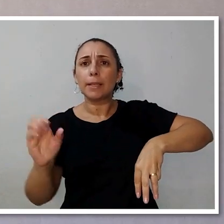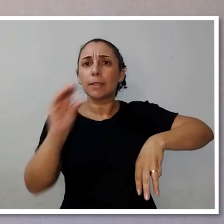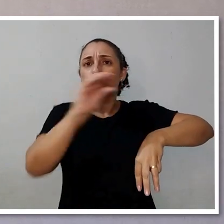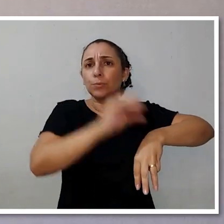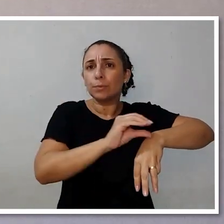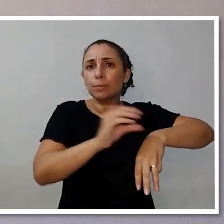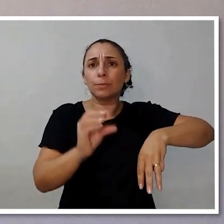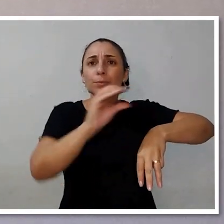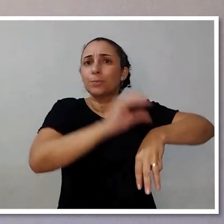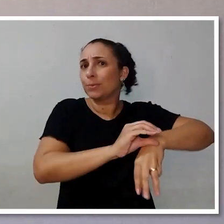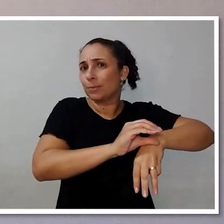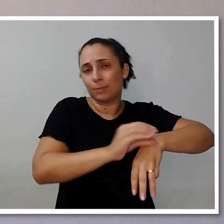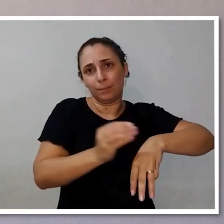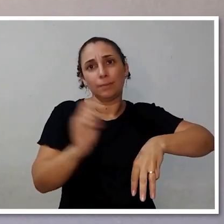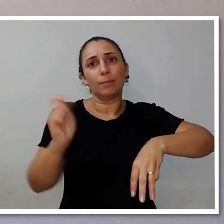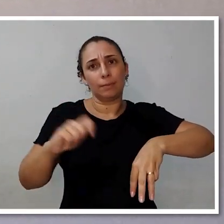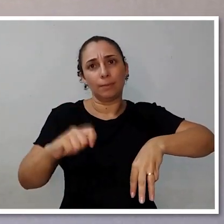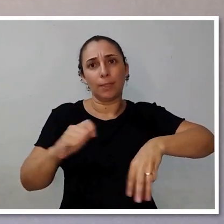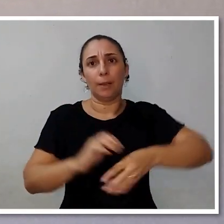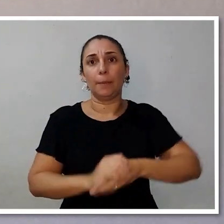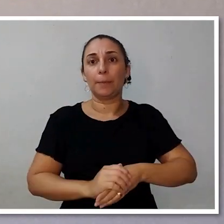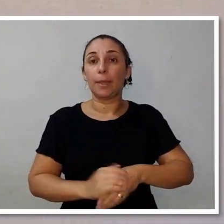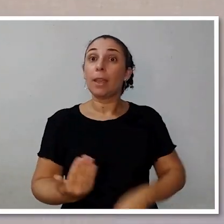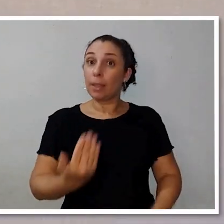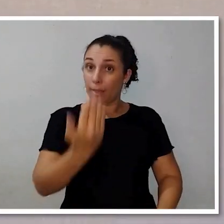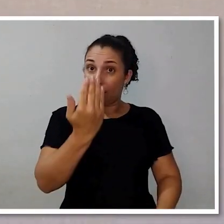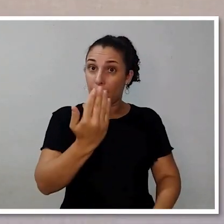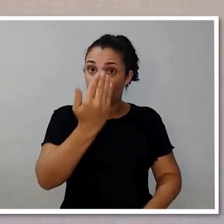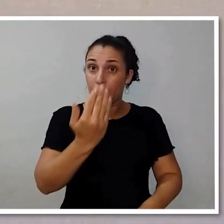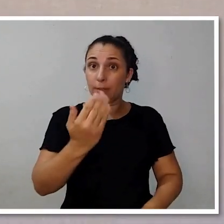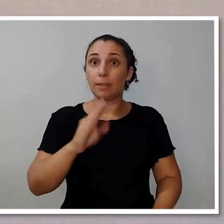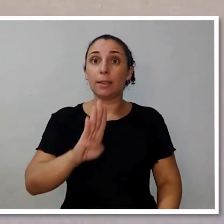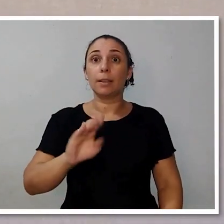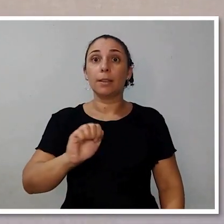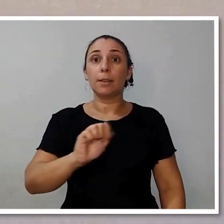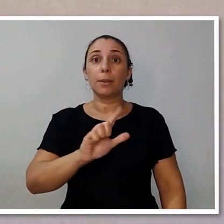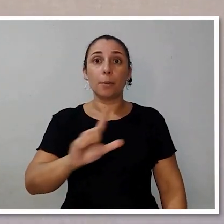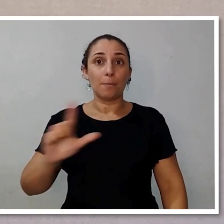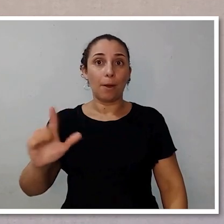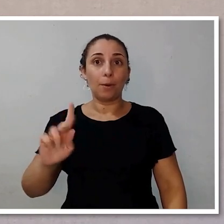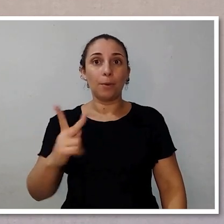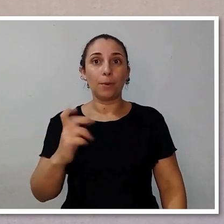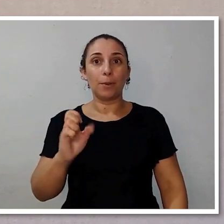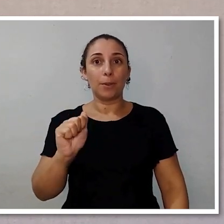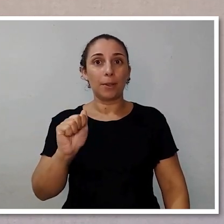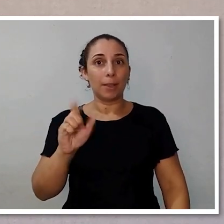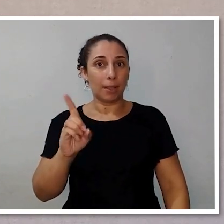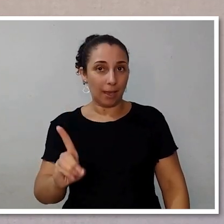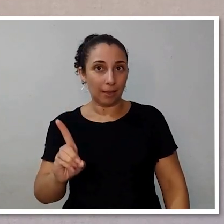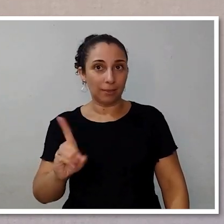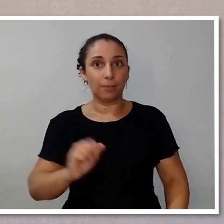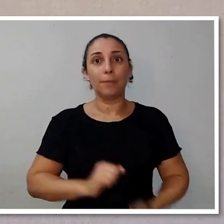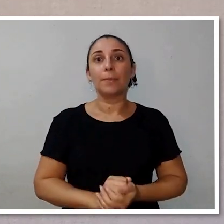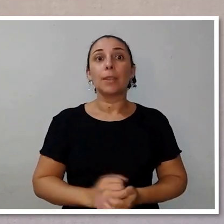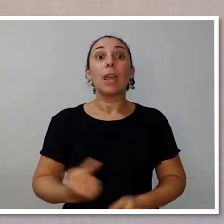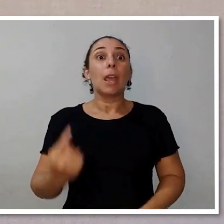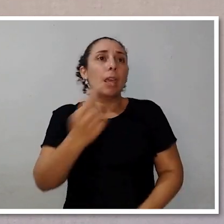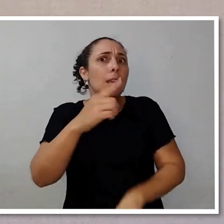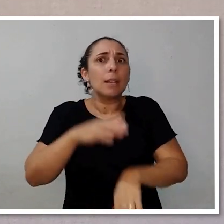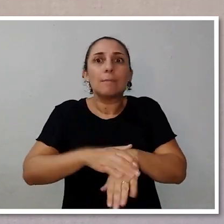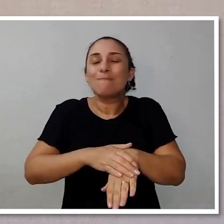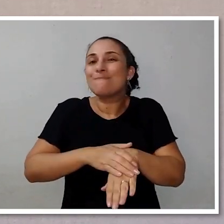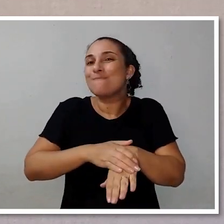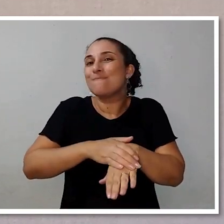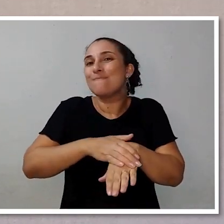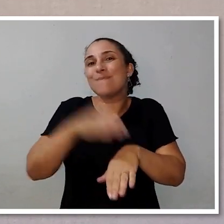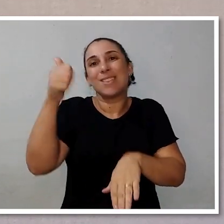Você usa uma ou outra de acordo com a sua necessidade. Esse tipo de cabeça aqui, que é a ball head ou cabeça de bola, é a, vamos dizer